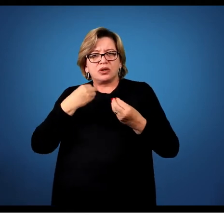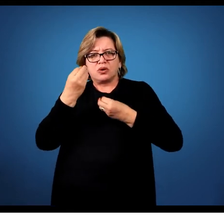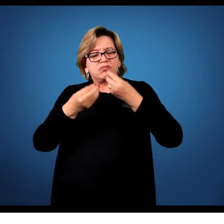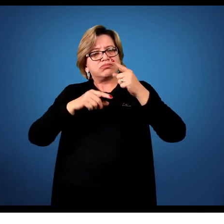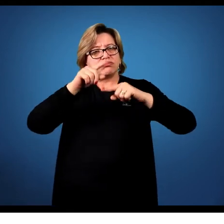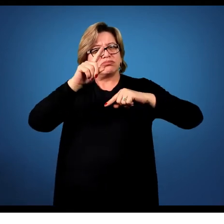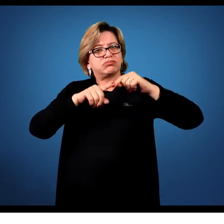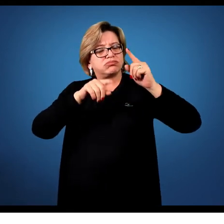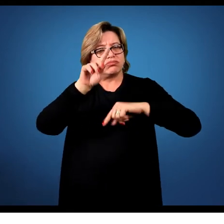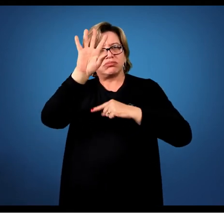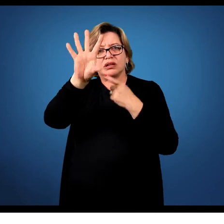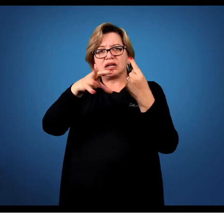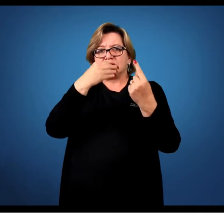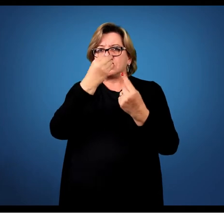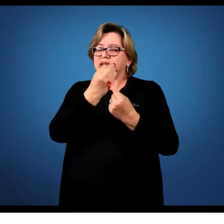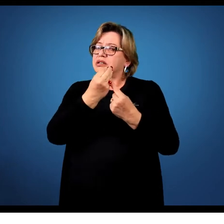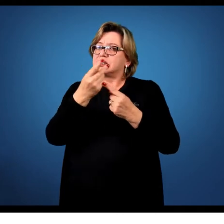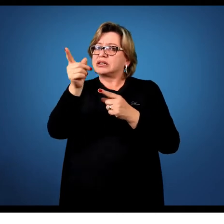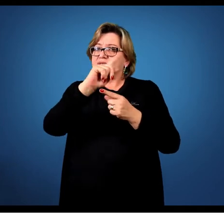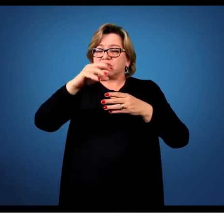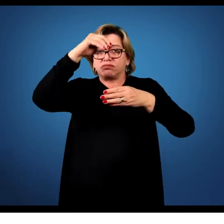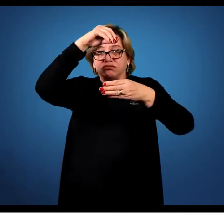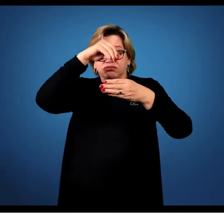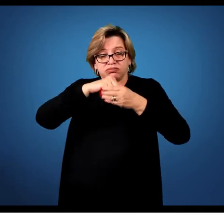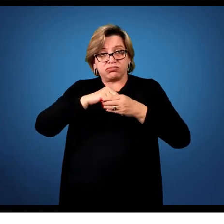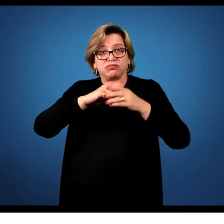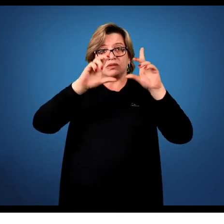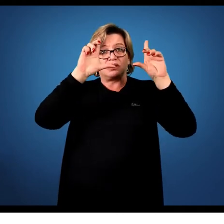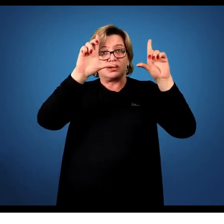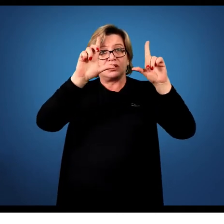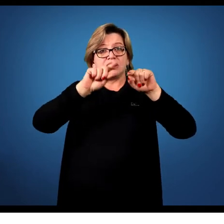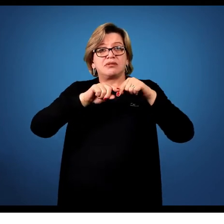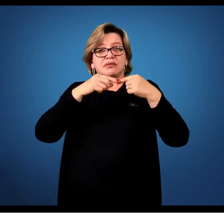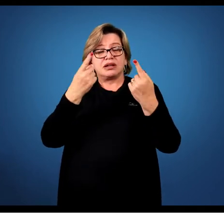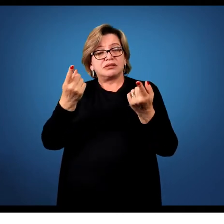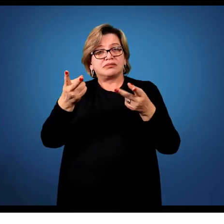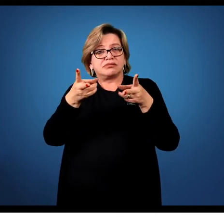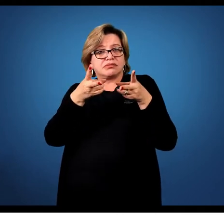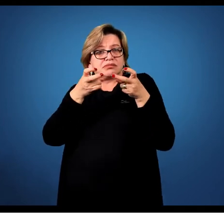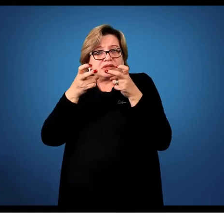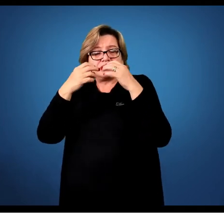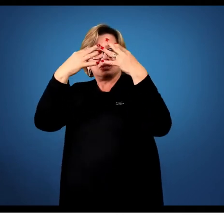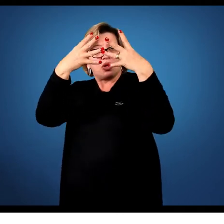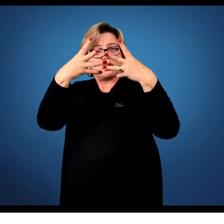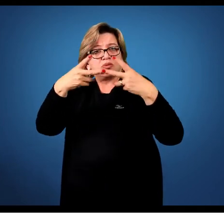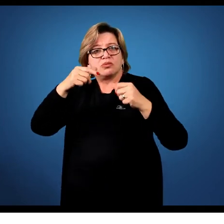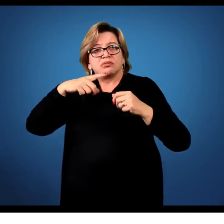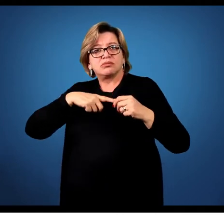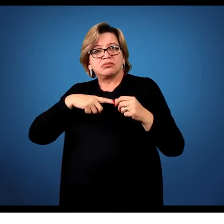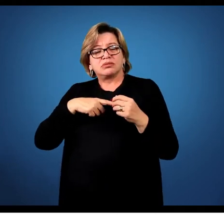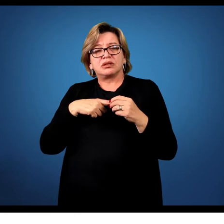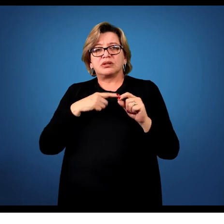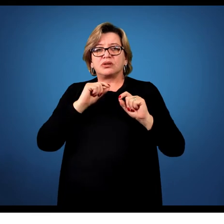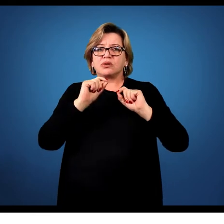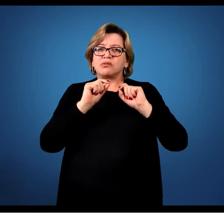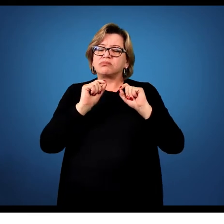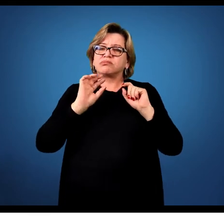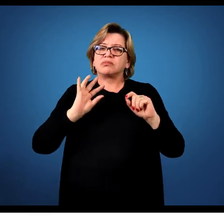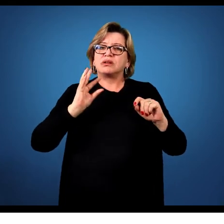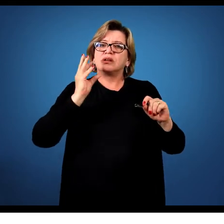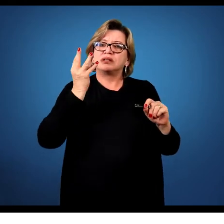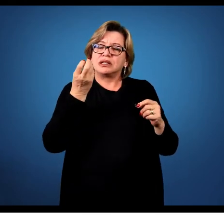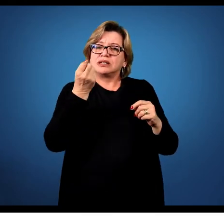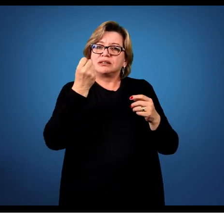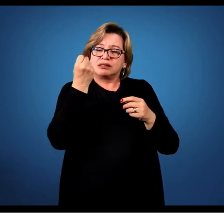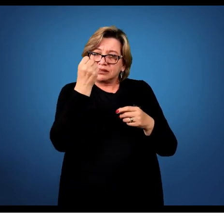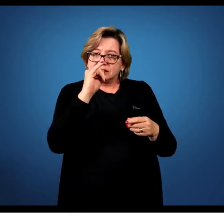estão necessariamente dentro de um objeto artístico, mas percebendo também tudo que o cerca com esses elementos. E isso só se dá se ele teve